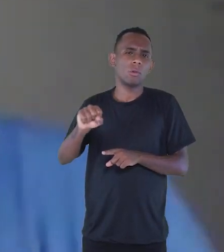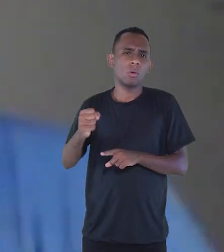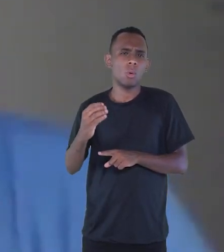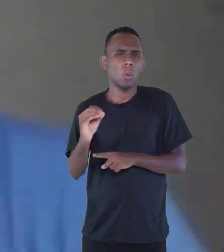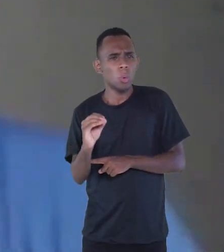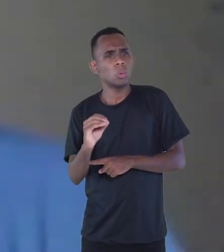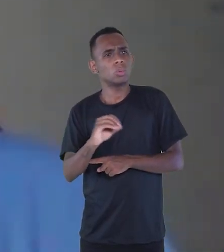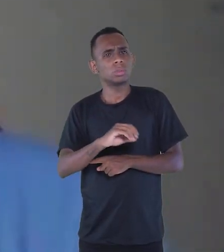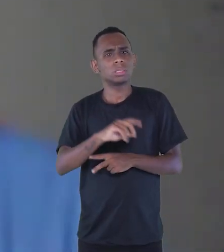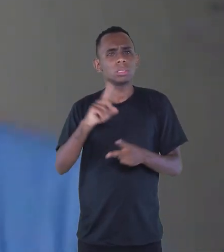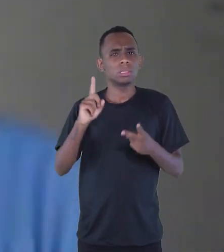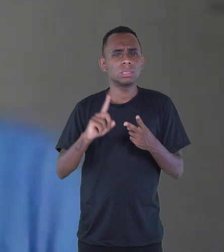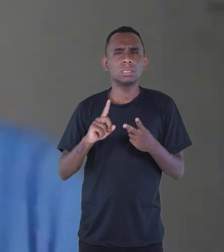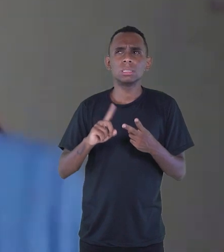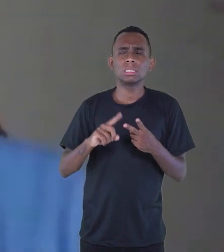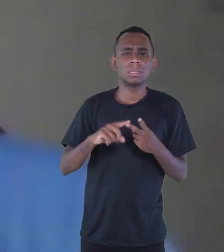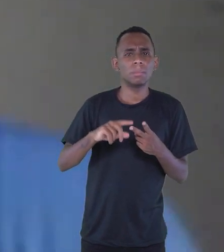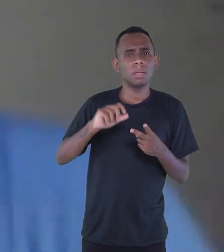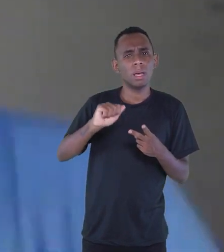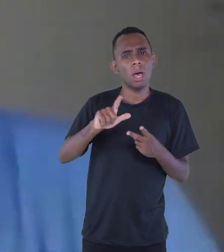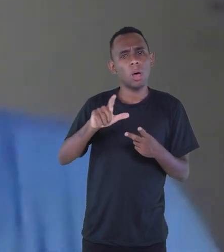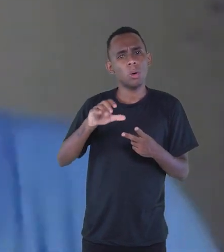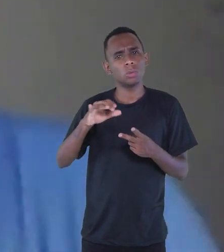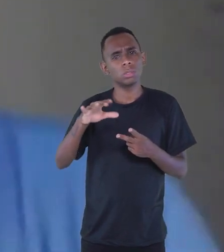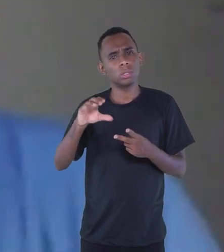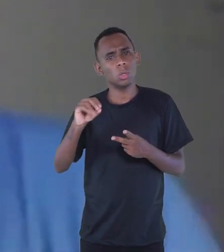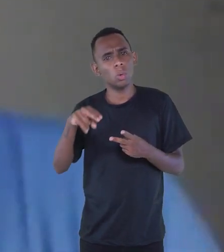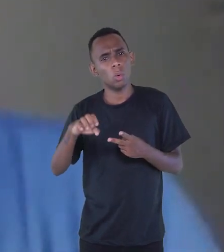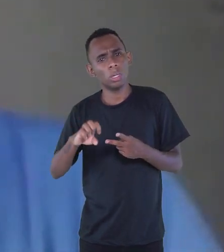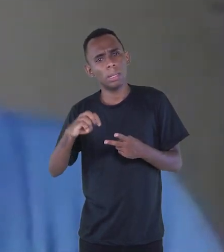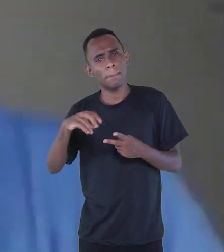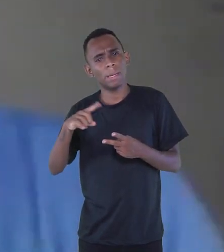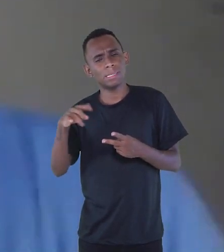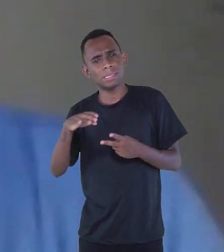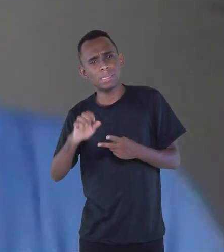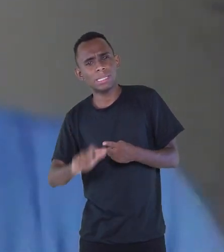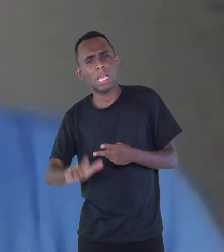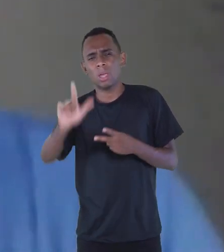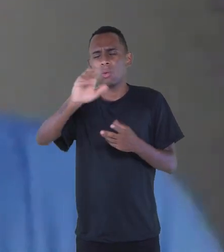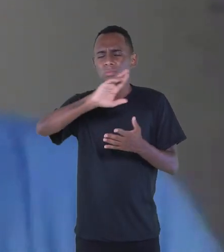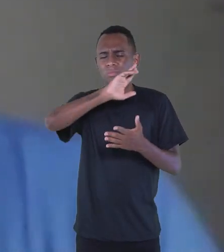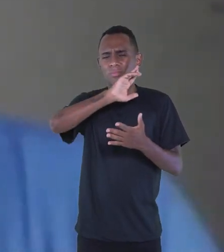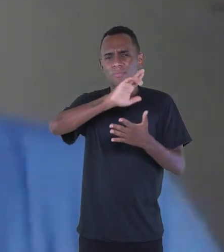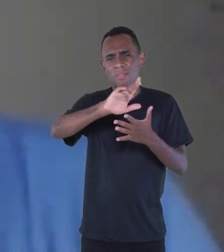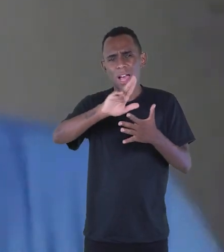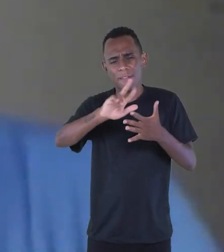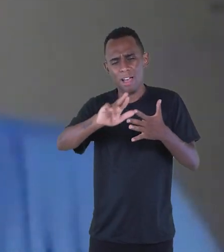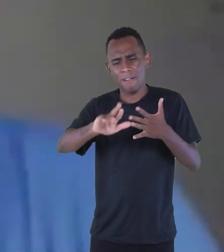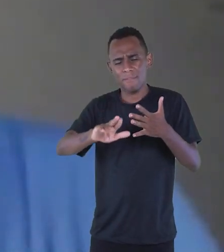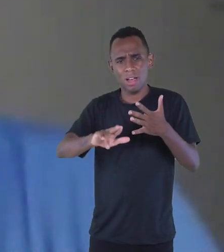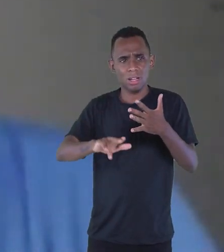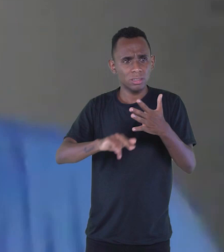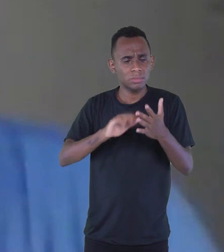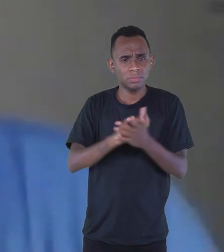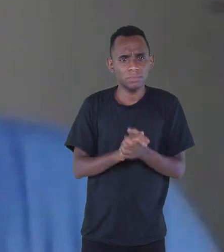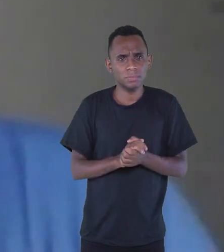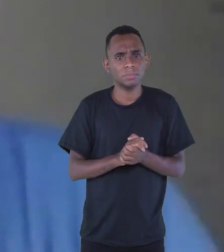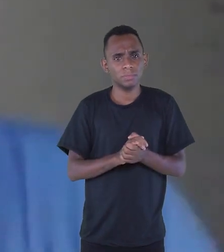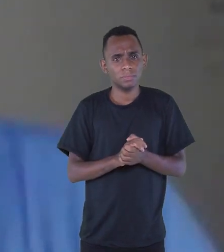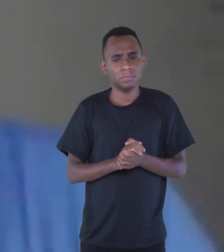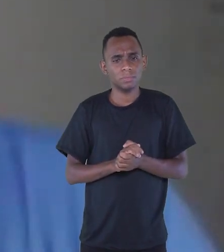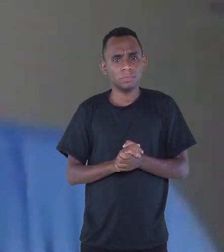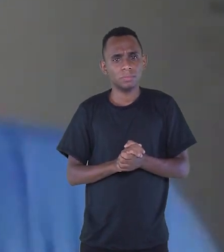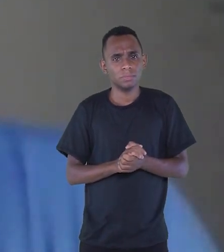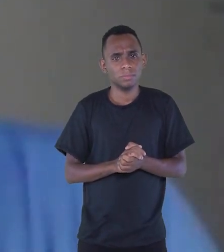vi, acho que é Alcione Mazel, já vi grandes, é isso mesmo? Sim.